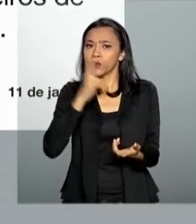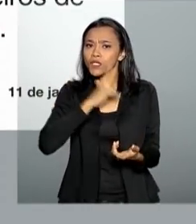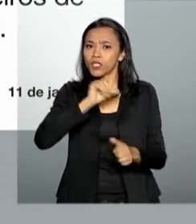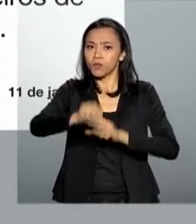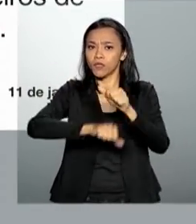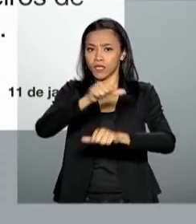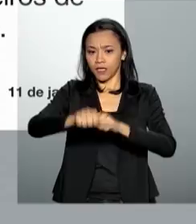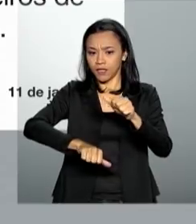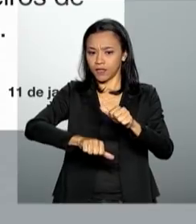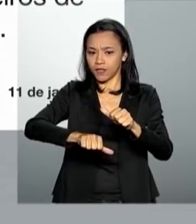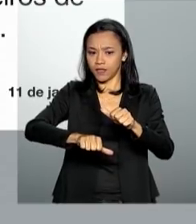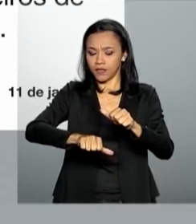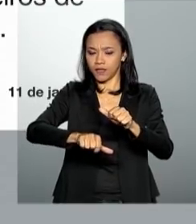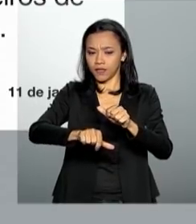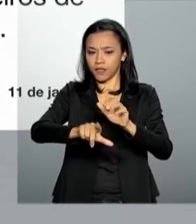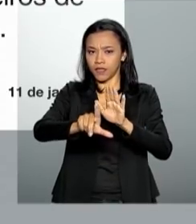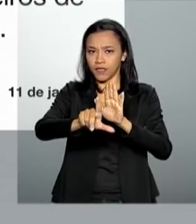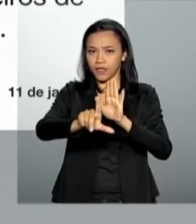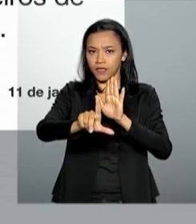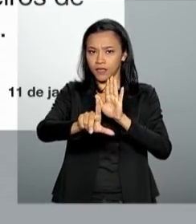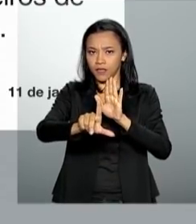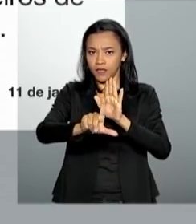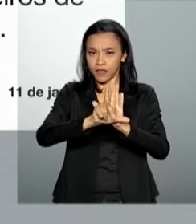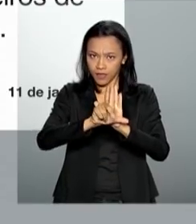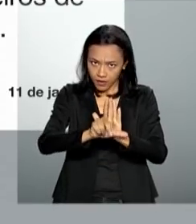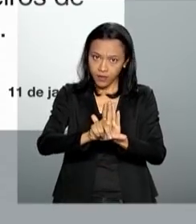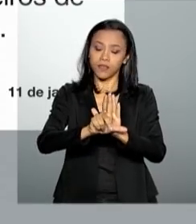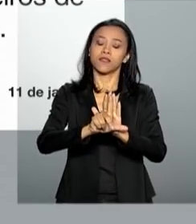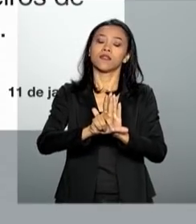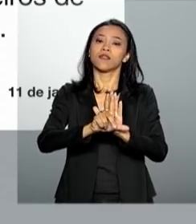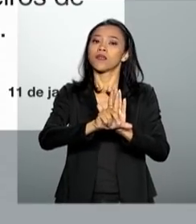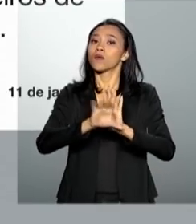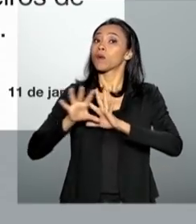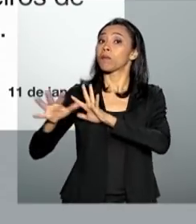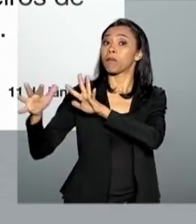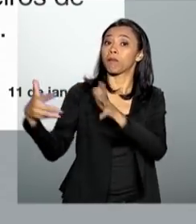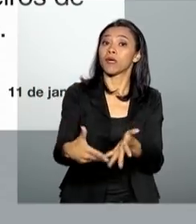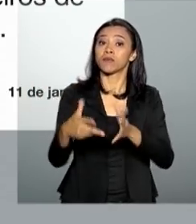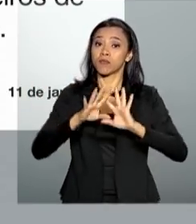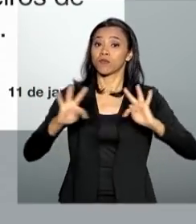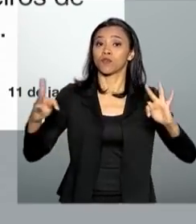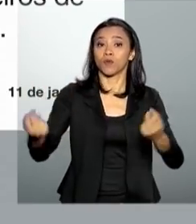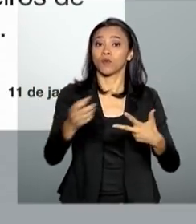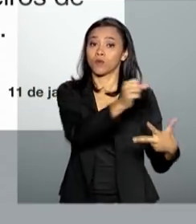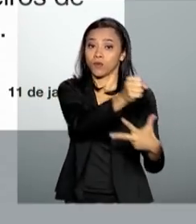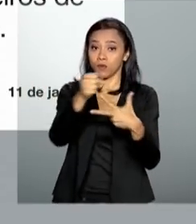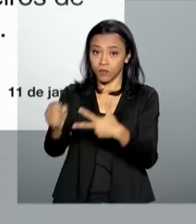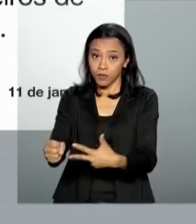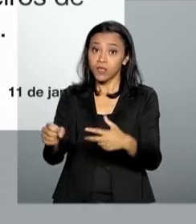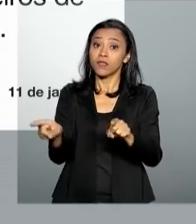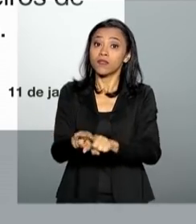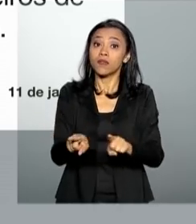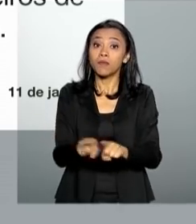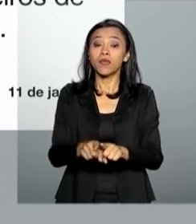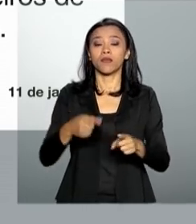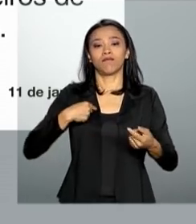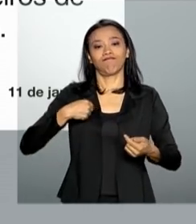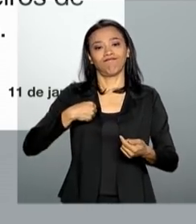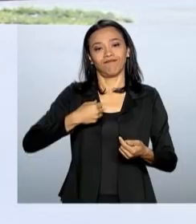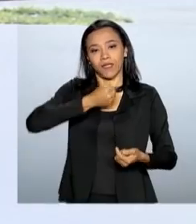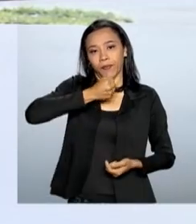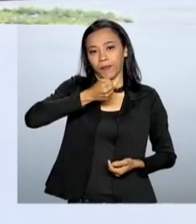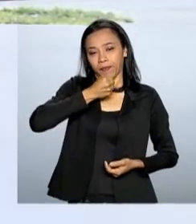na legislação, com a participação de todas as esferas do poder e também da imprensa.